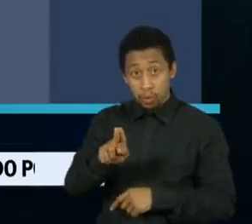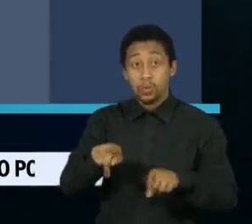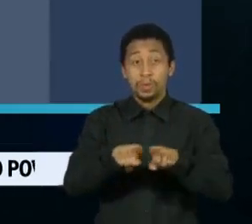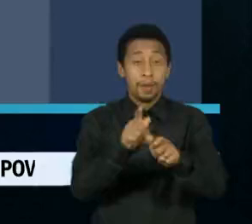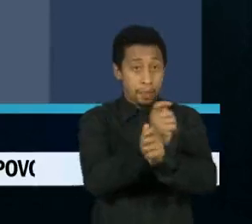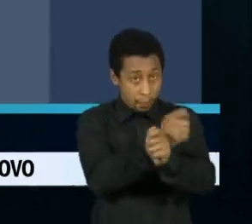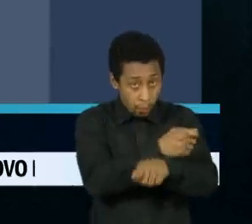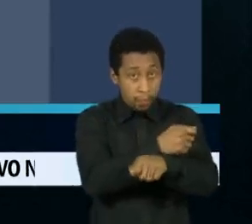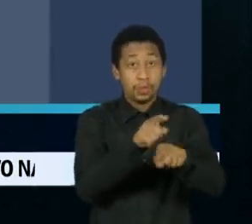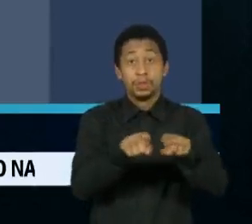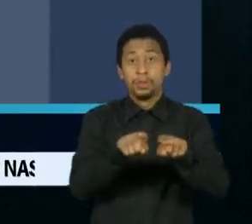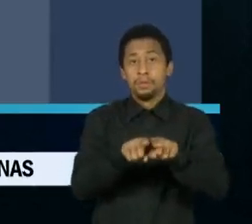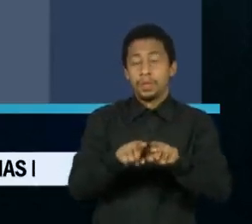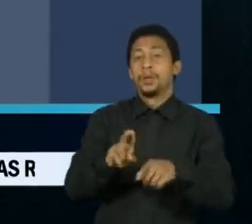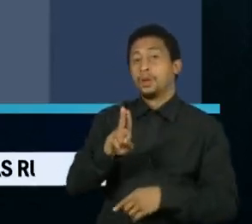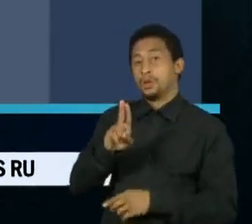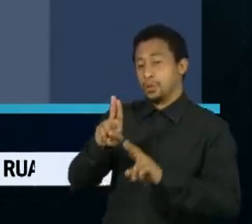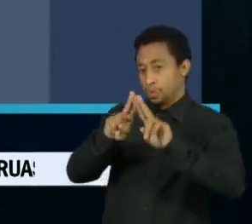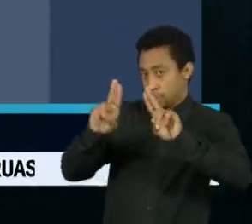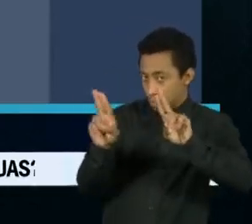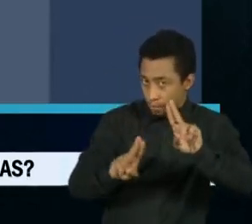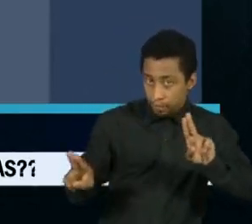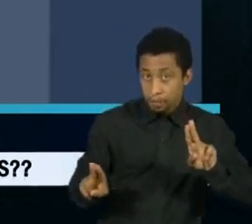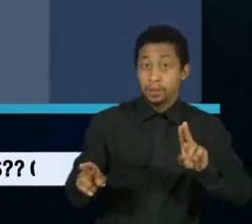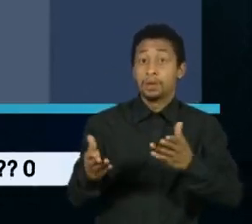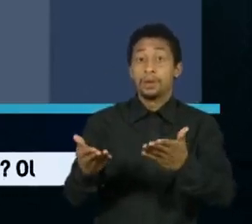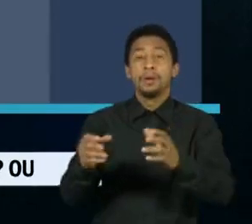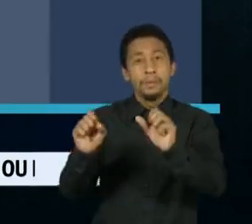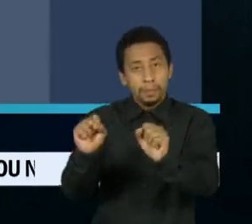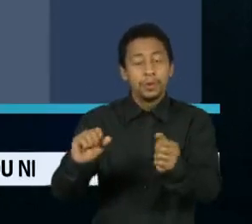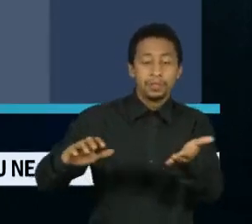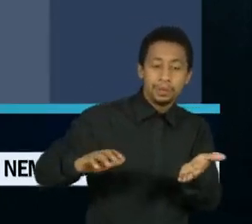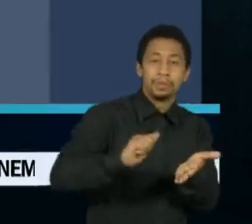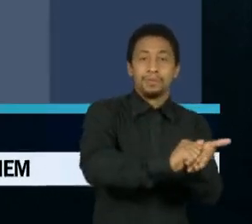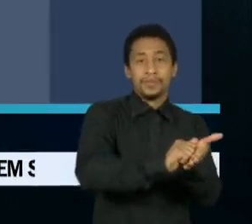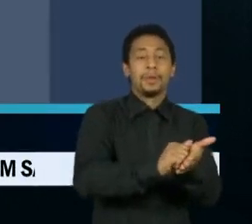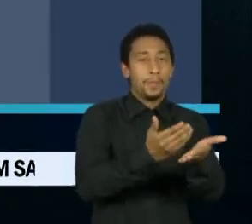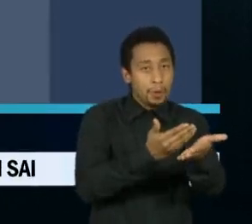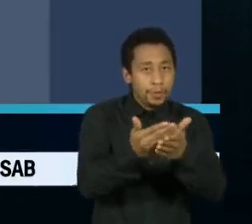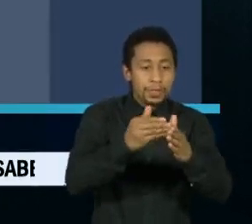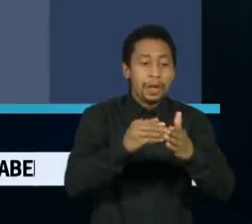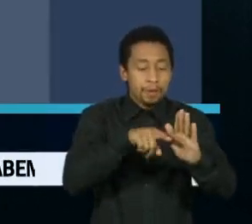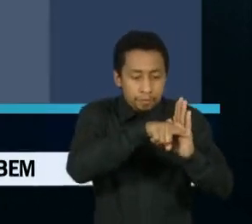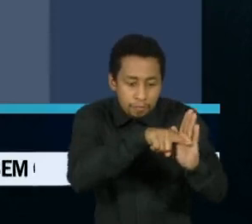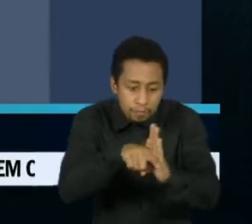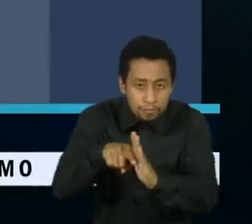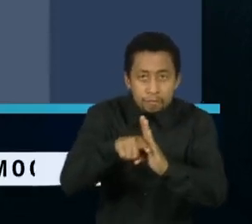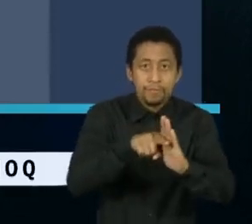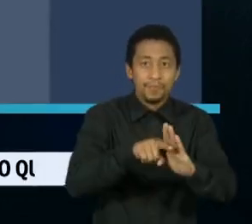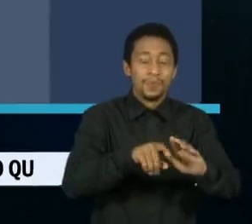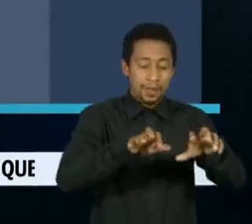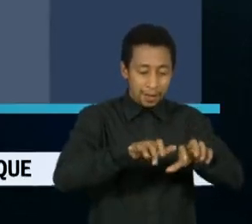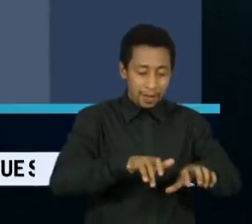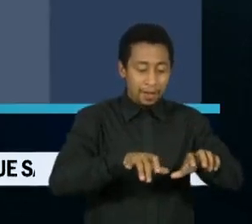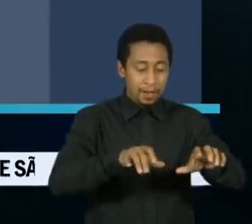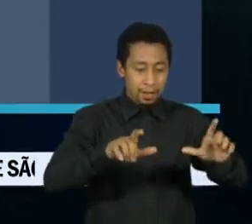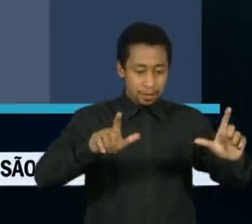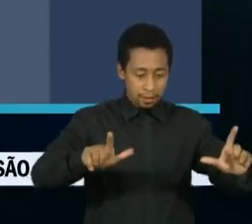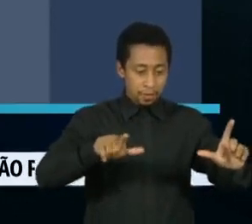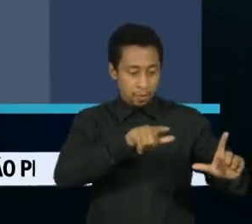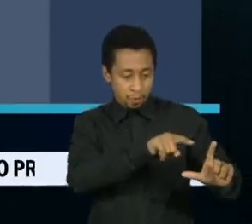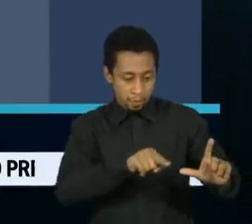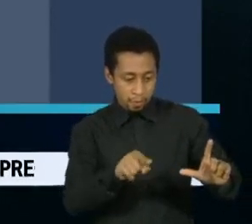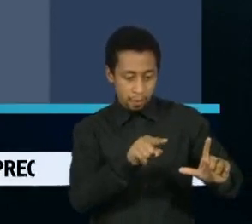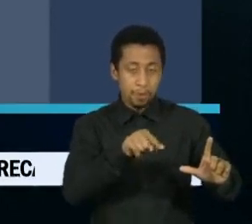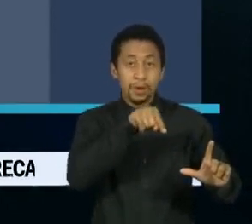e a Universidade Federal do Rio Grande do Sul se credenciaram para inspecionar os códigos fonte da urna. A descrição